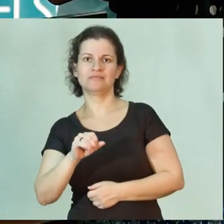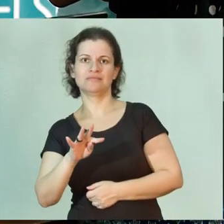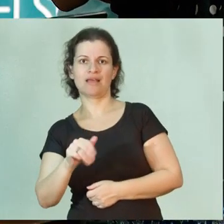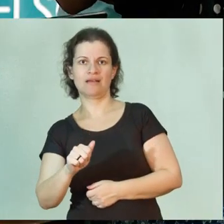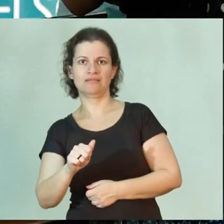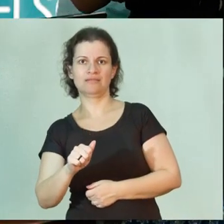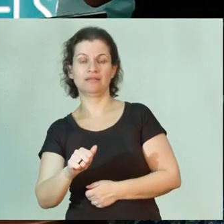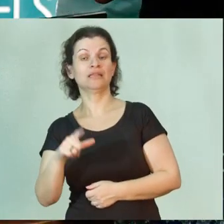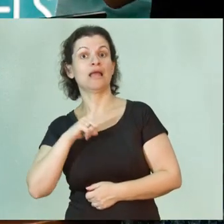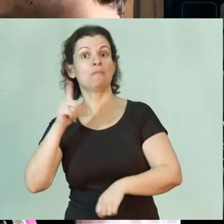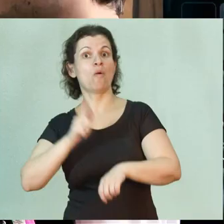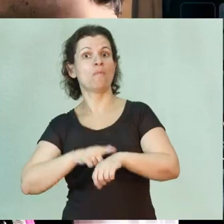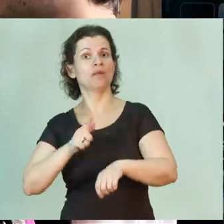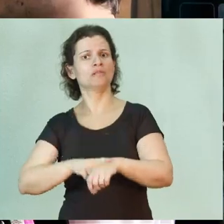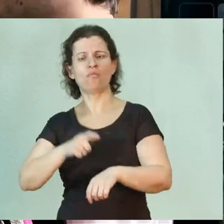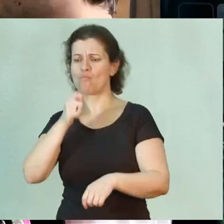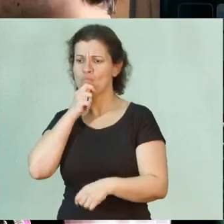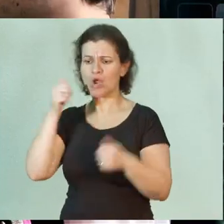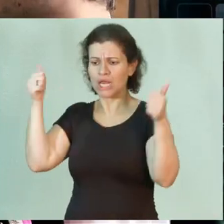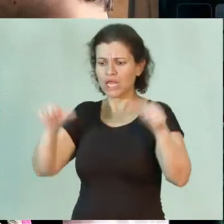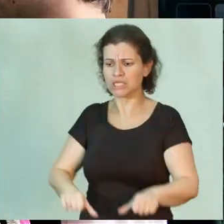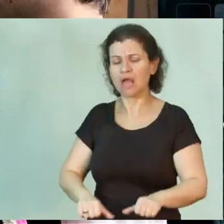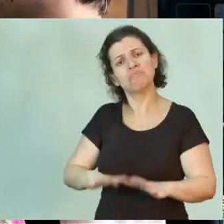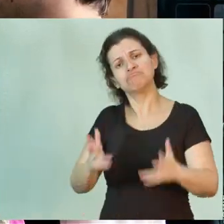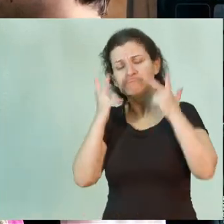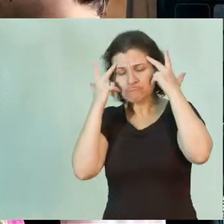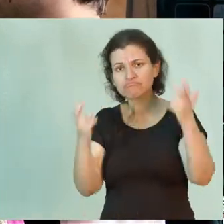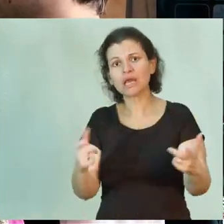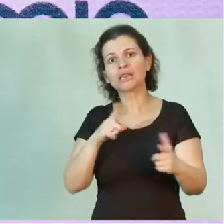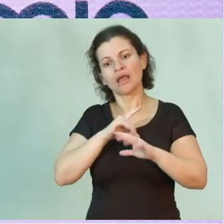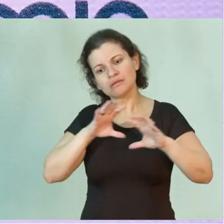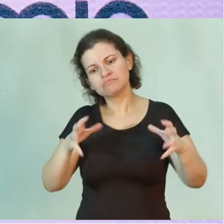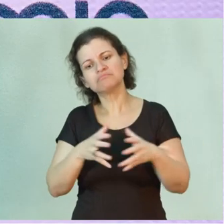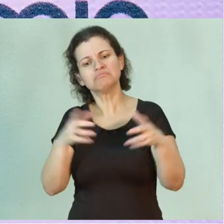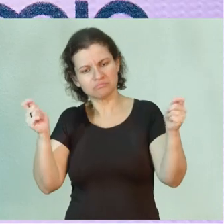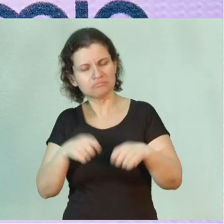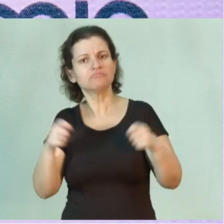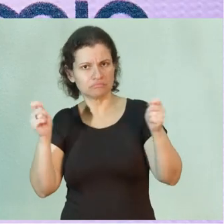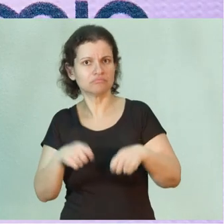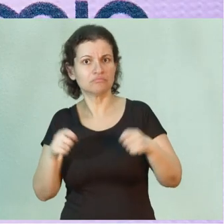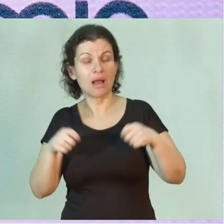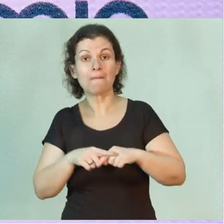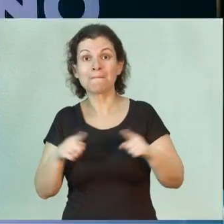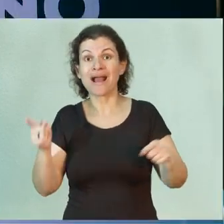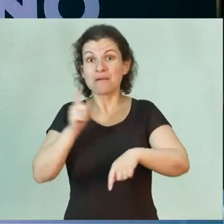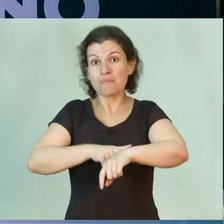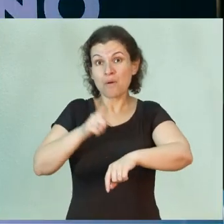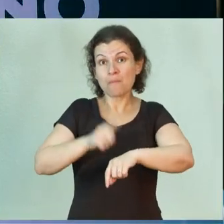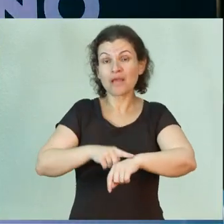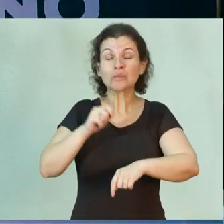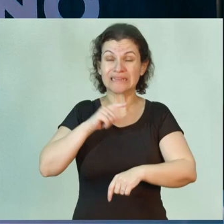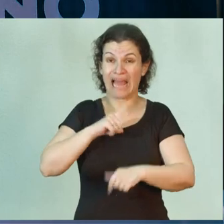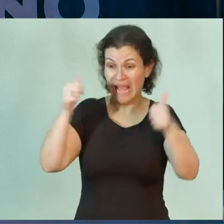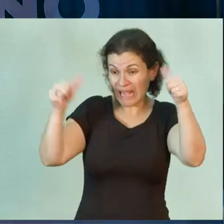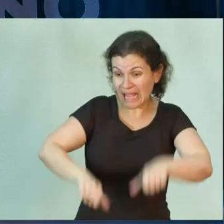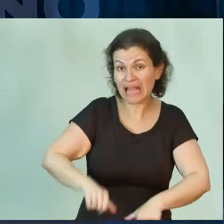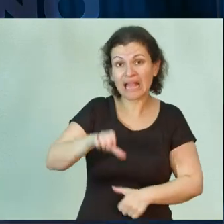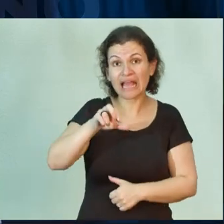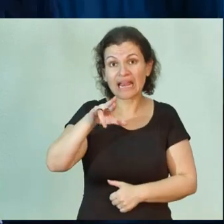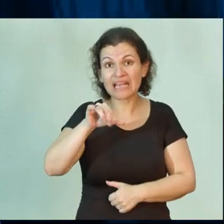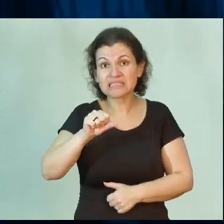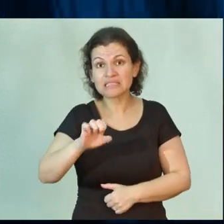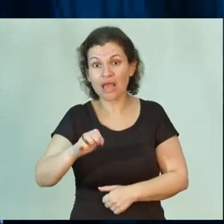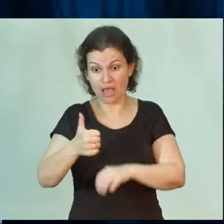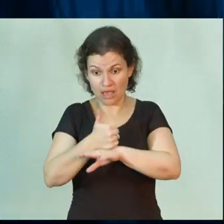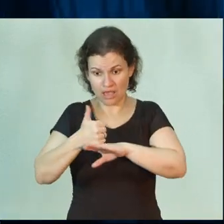Nos momentos em que não há crise, naturalmente, há um conjunto de possibilidades, mas nos momentos em que há crise, o